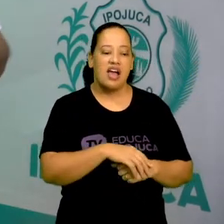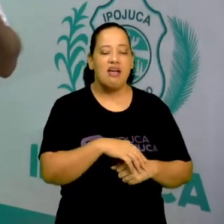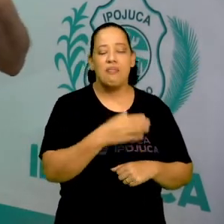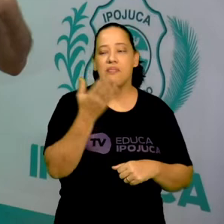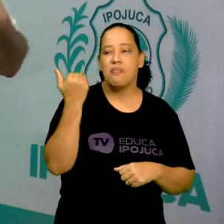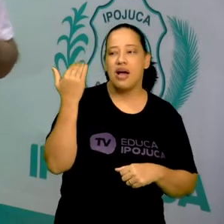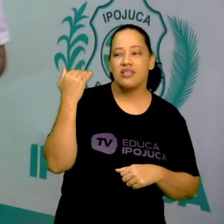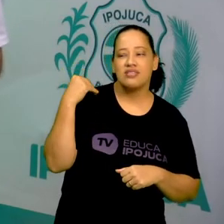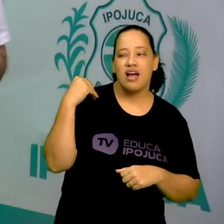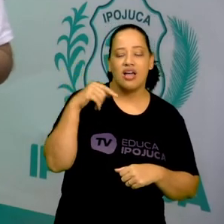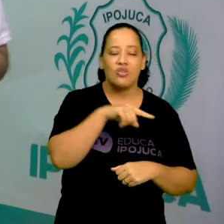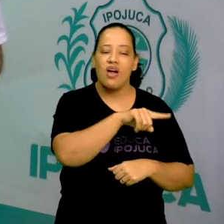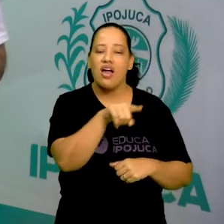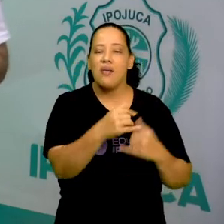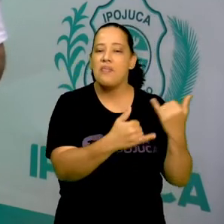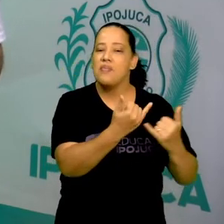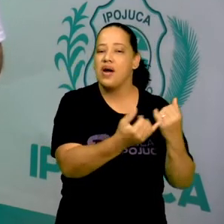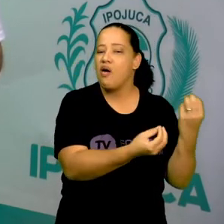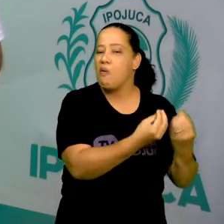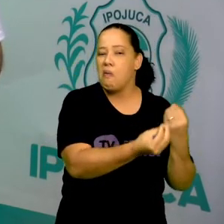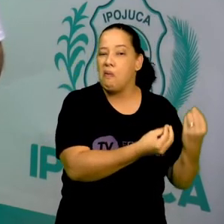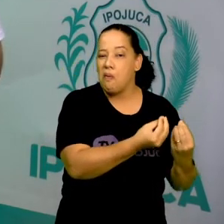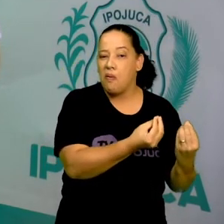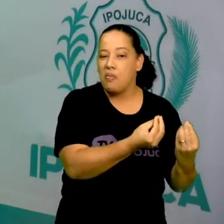brincavam quando eles eram crianças.